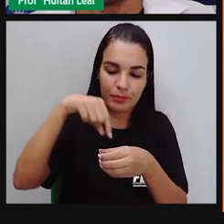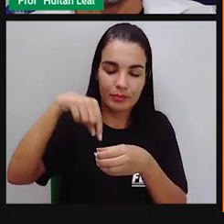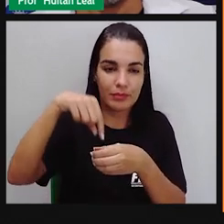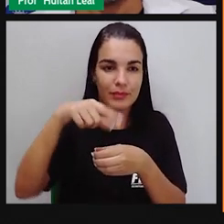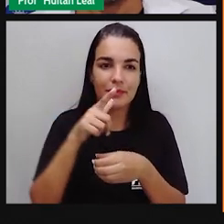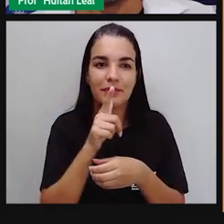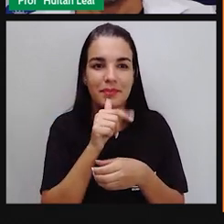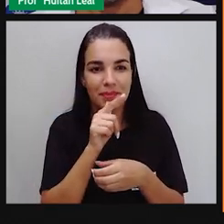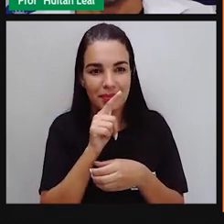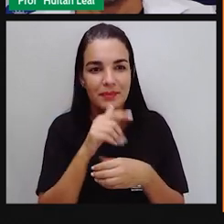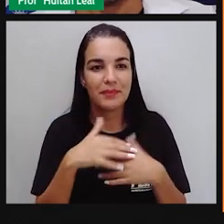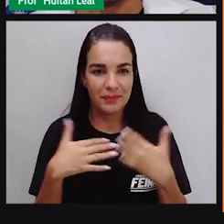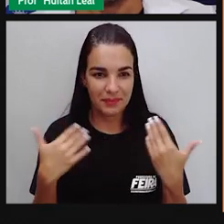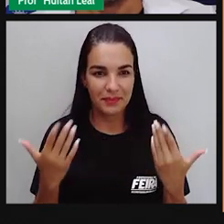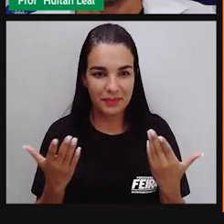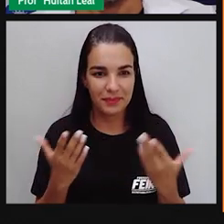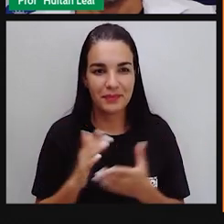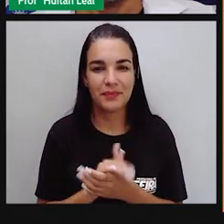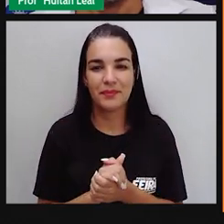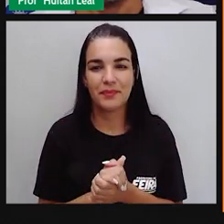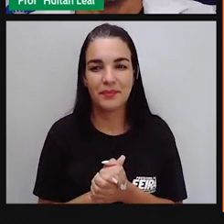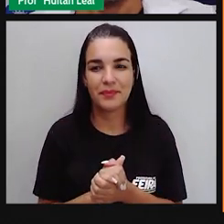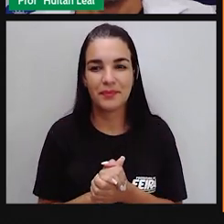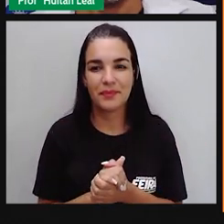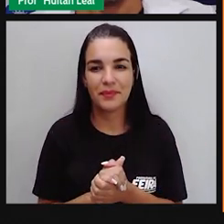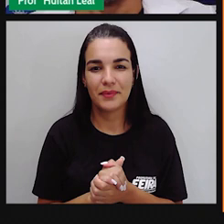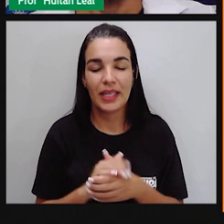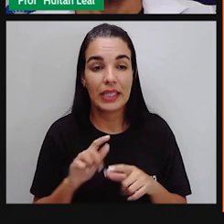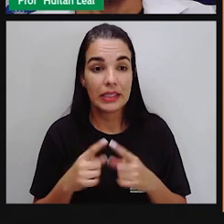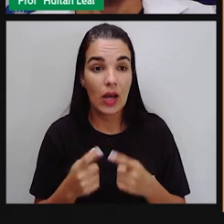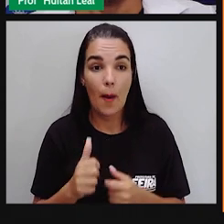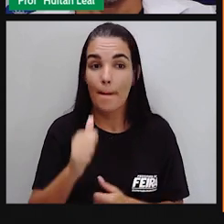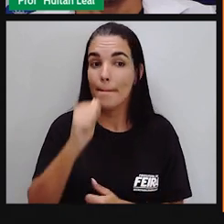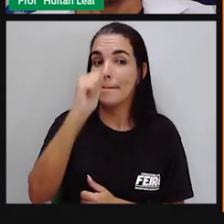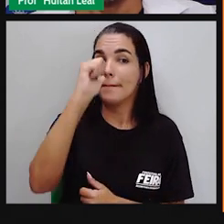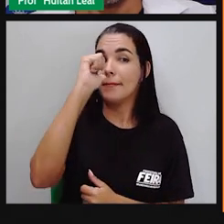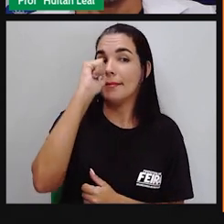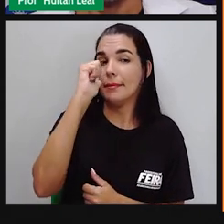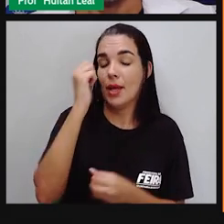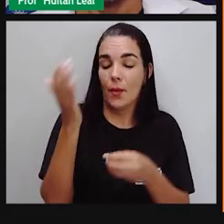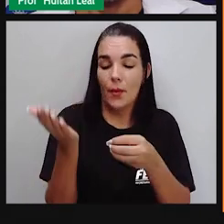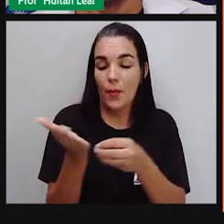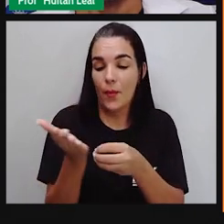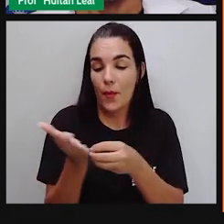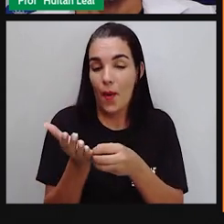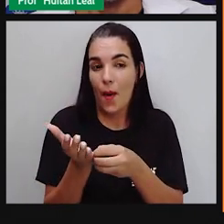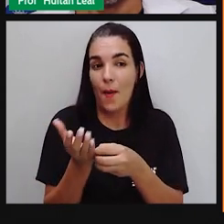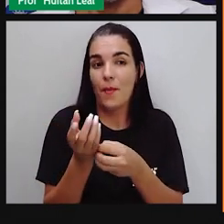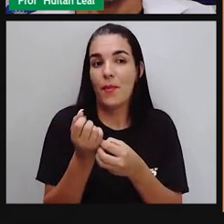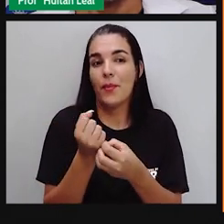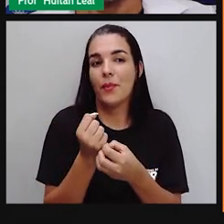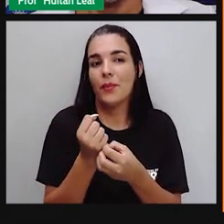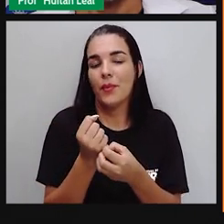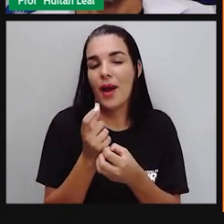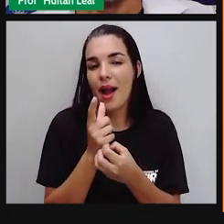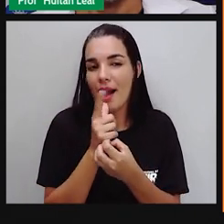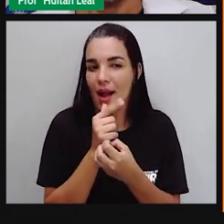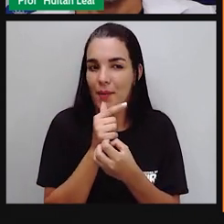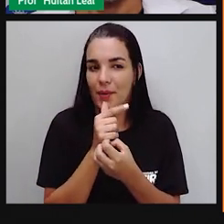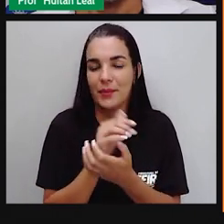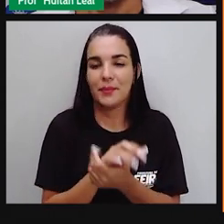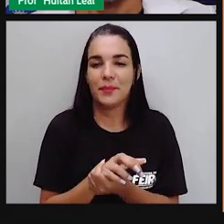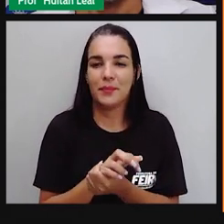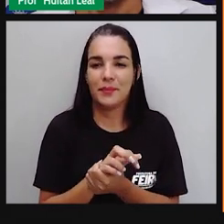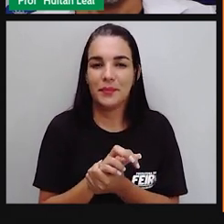é o que contém algo dentro, o continente. Então, bebeu um copo de água. Bebeu a água e não o copo.